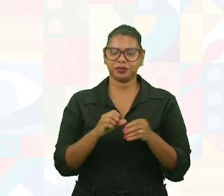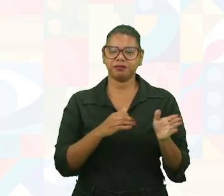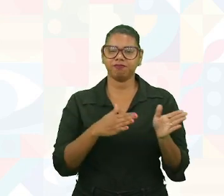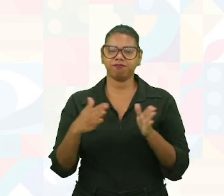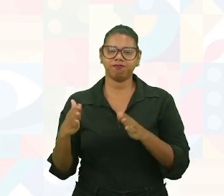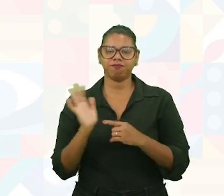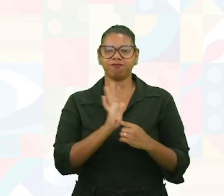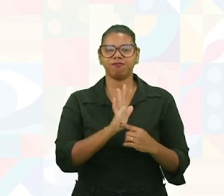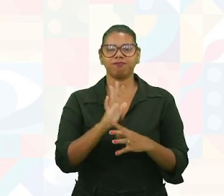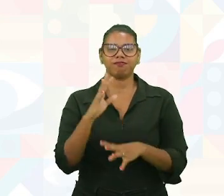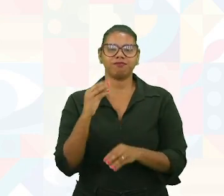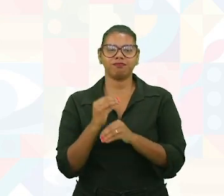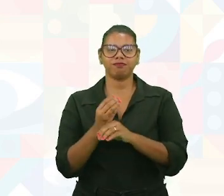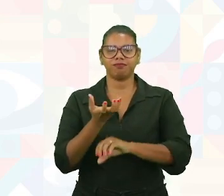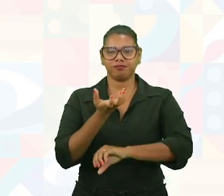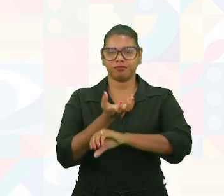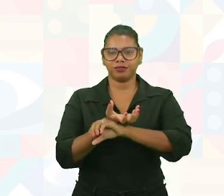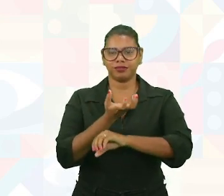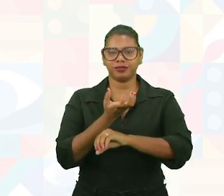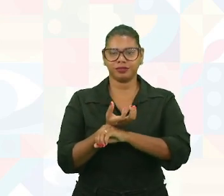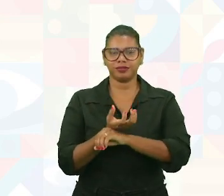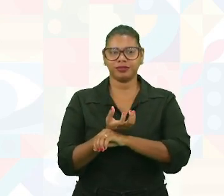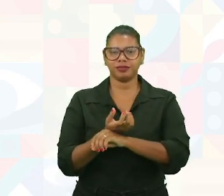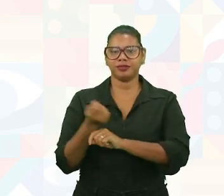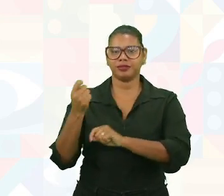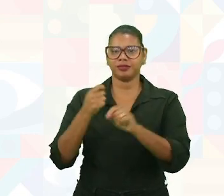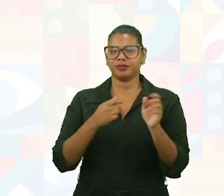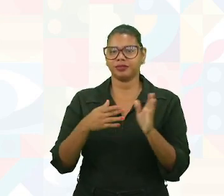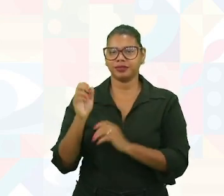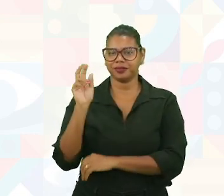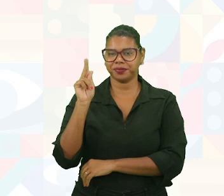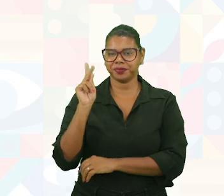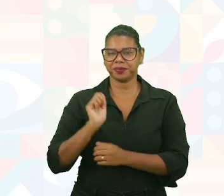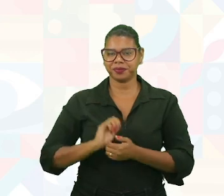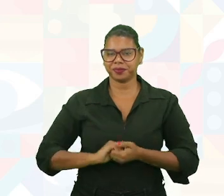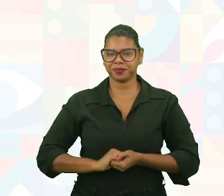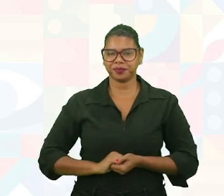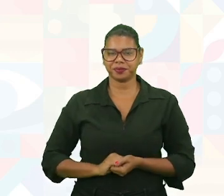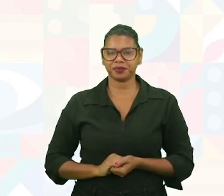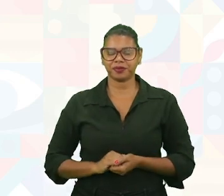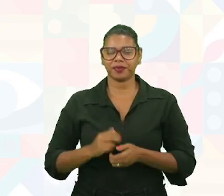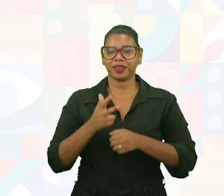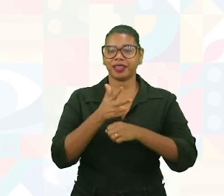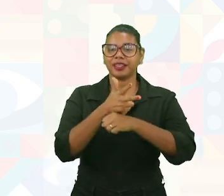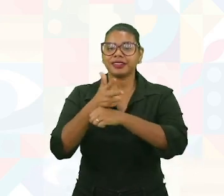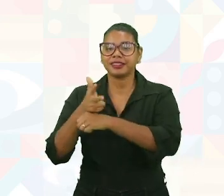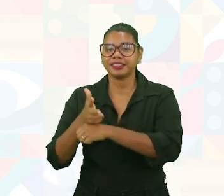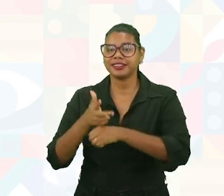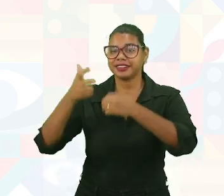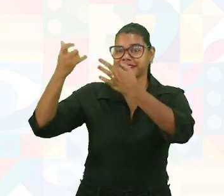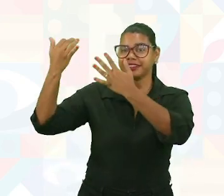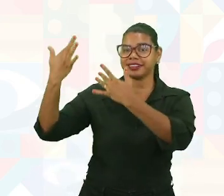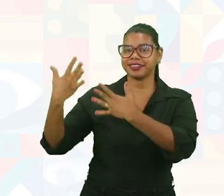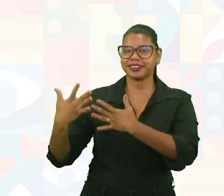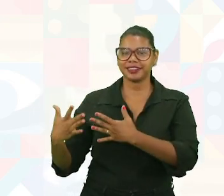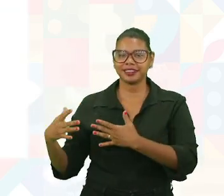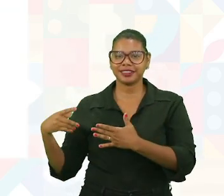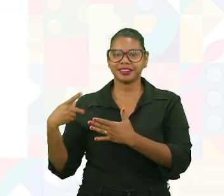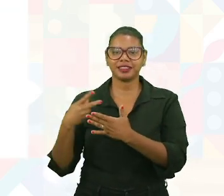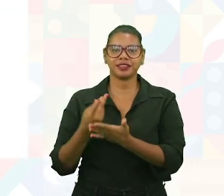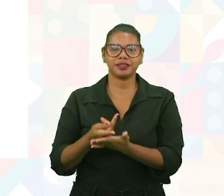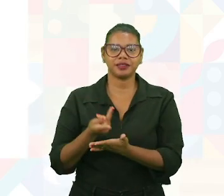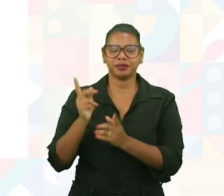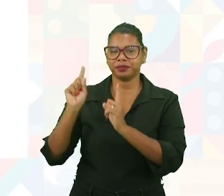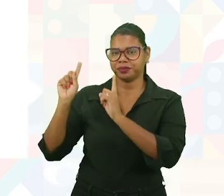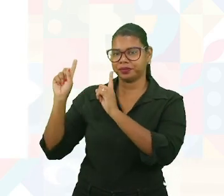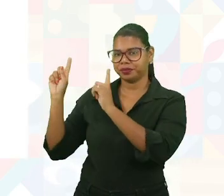estar juntinho na disciplina de eco-design, ok? E nessa videoaula a gente vai falar um pouquinho das tendências do eco-design.